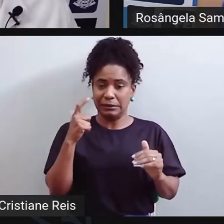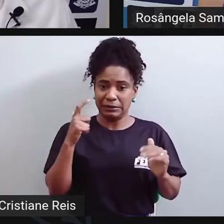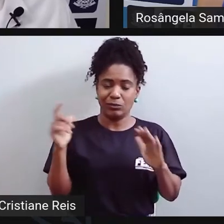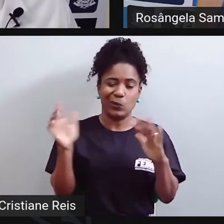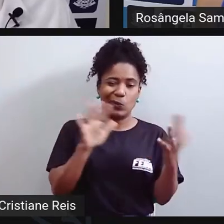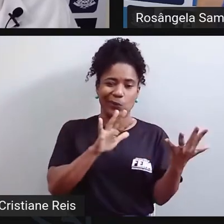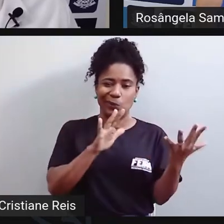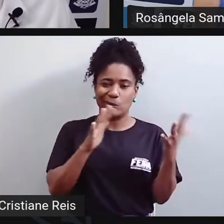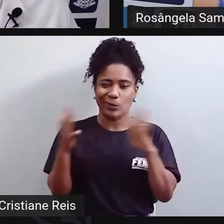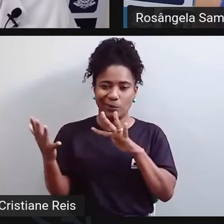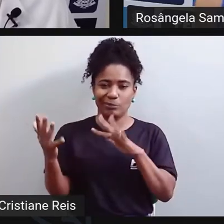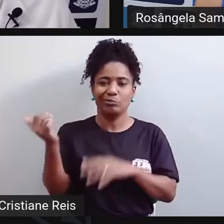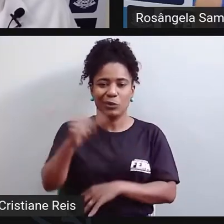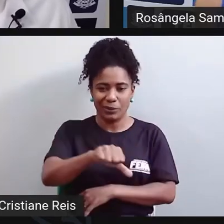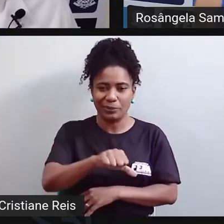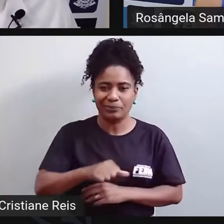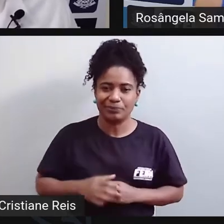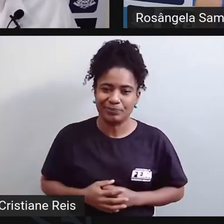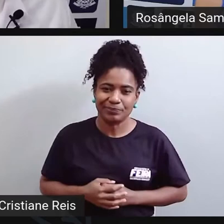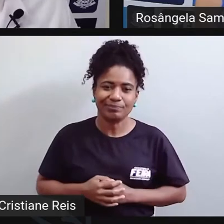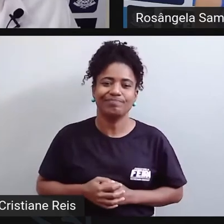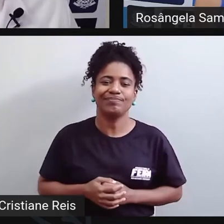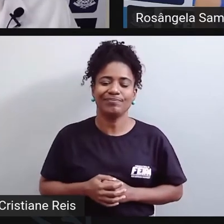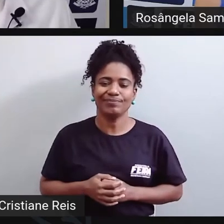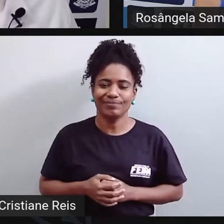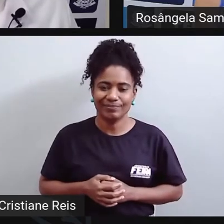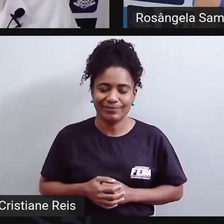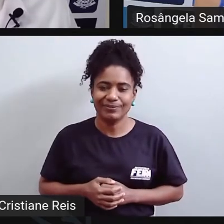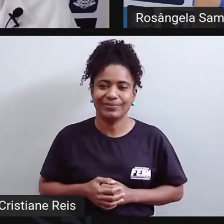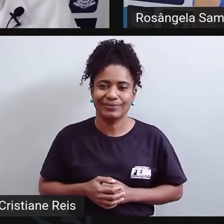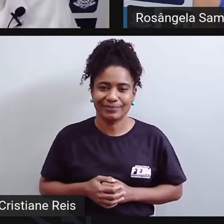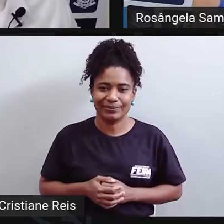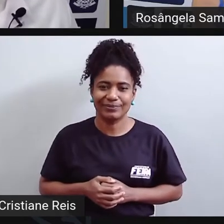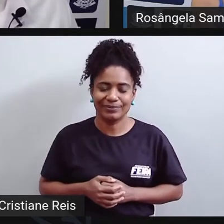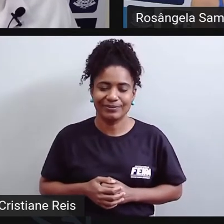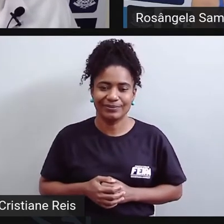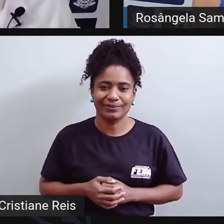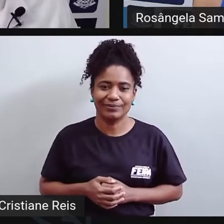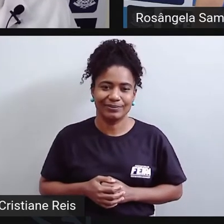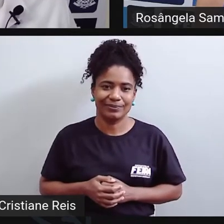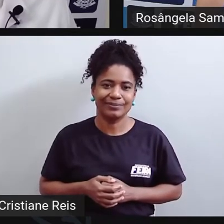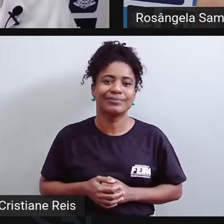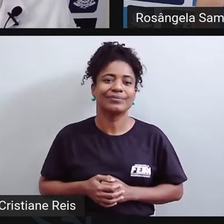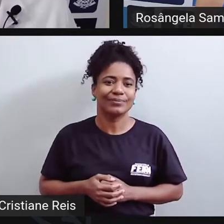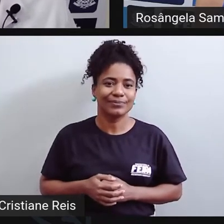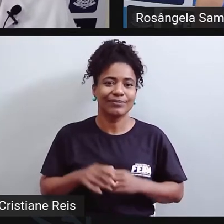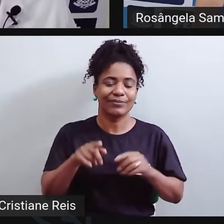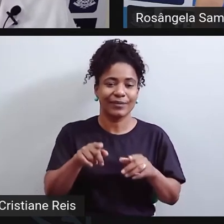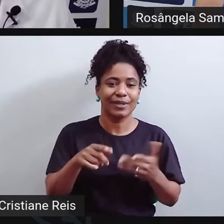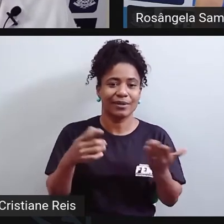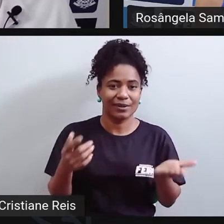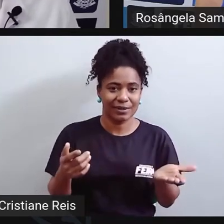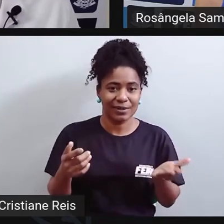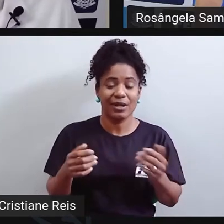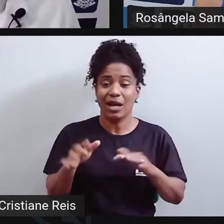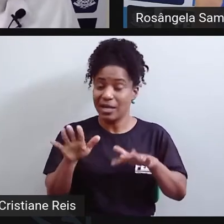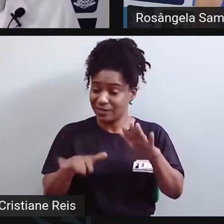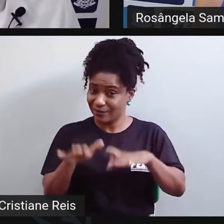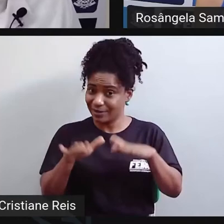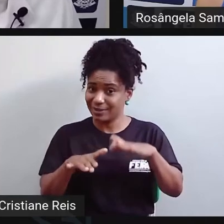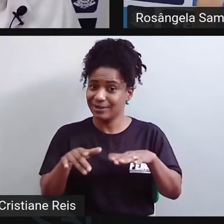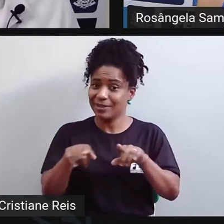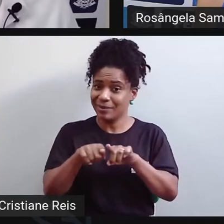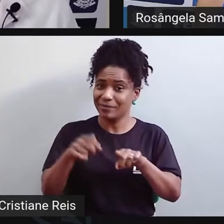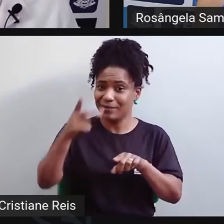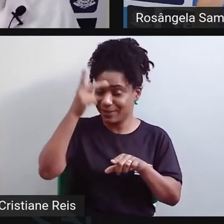consequentemente se agrava, não tem como não se agravar. E muitas vezes também a pessoa já tinha, mas não manifestava, né, então ficava